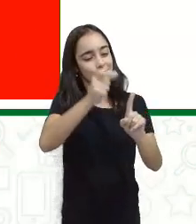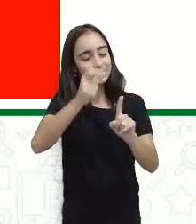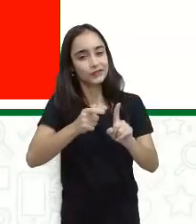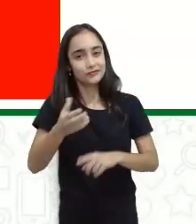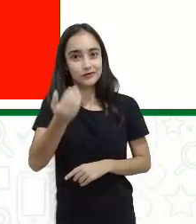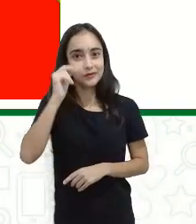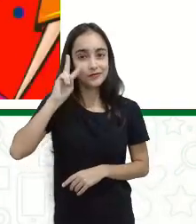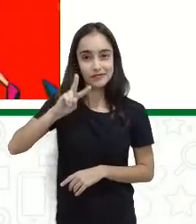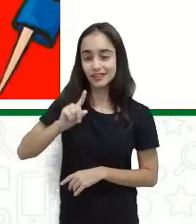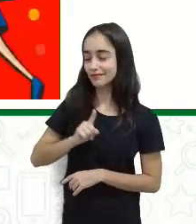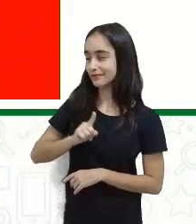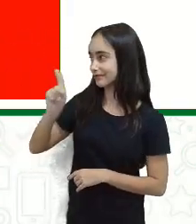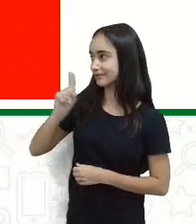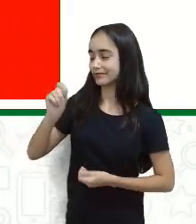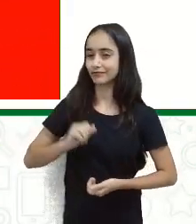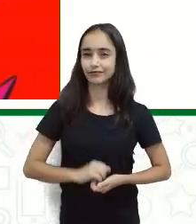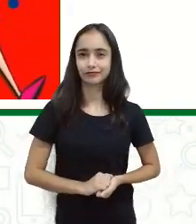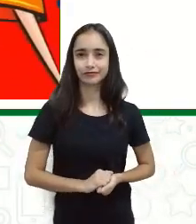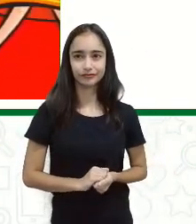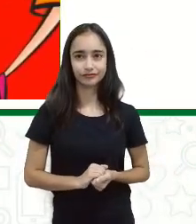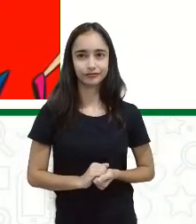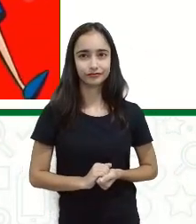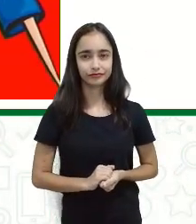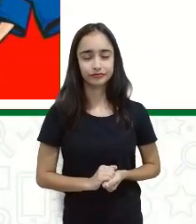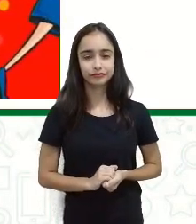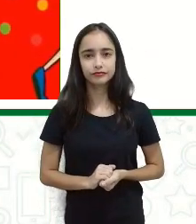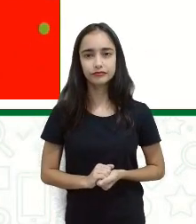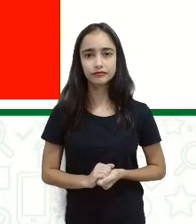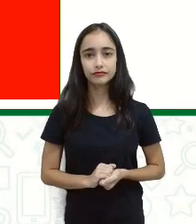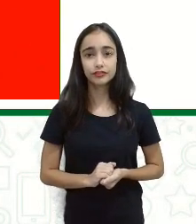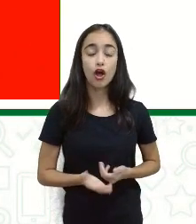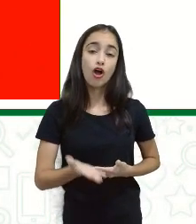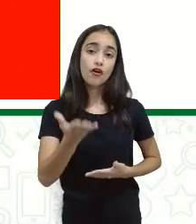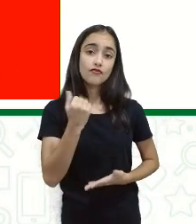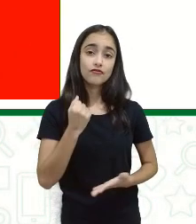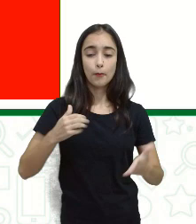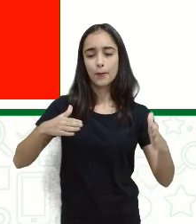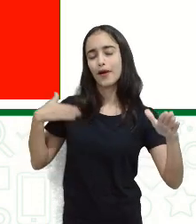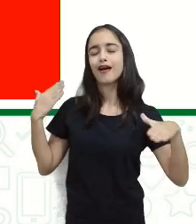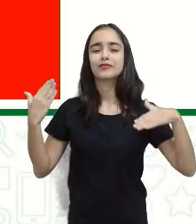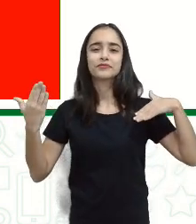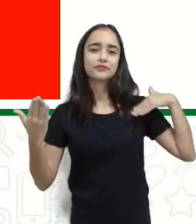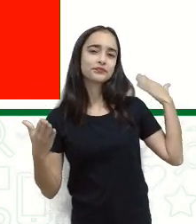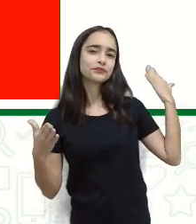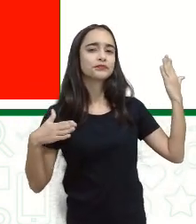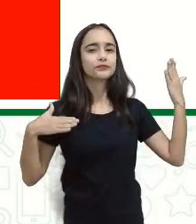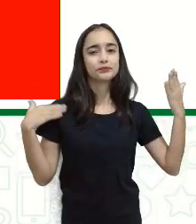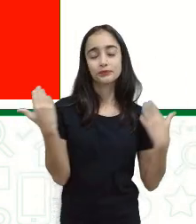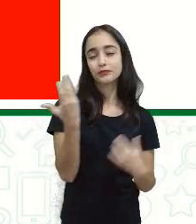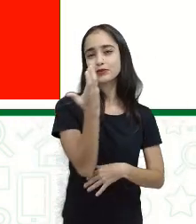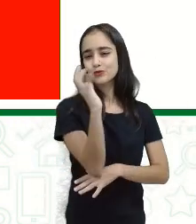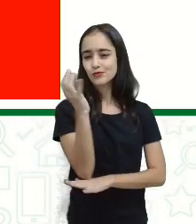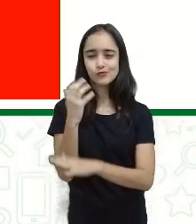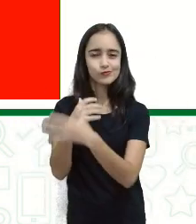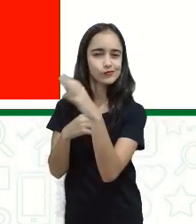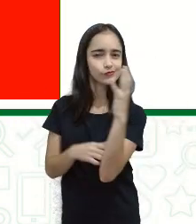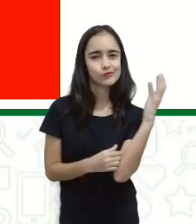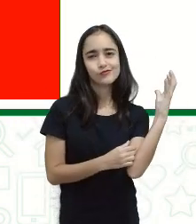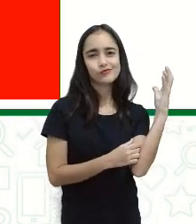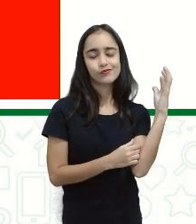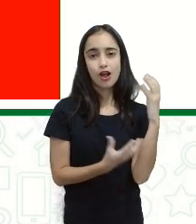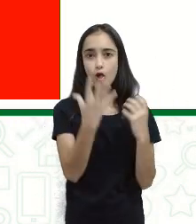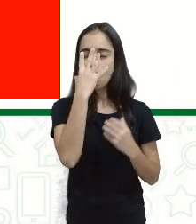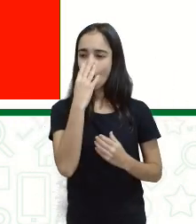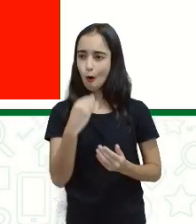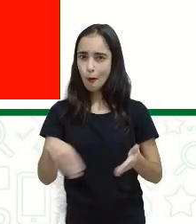bosque, enquanto o seu lobo não vem. Vamos passar no bosque, enquanto o seu lobo não